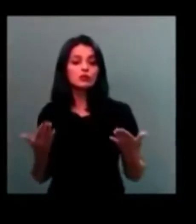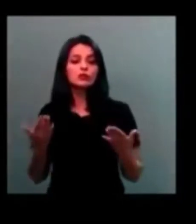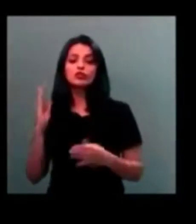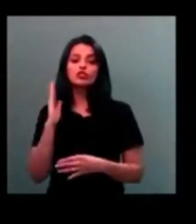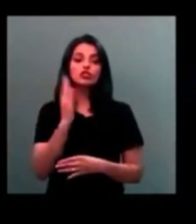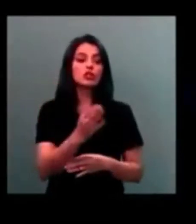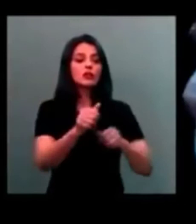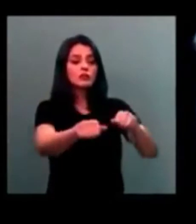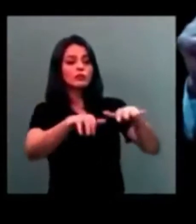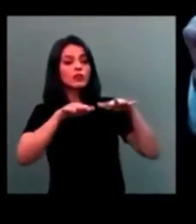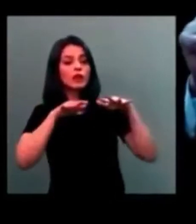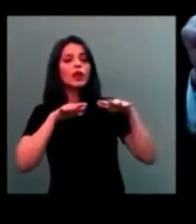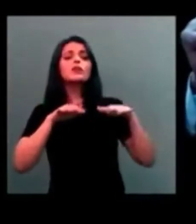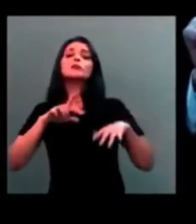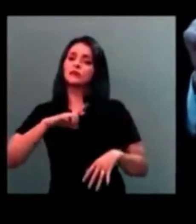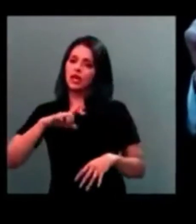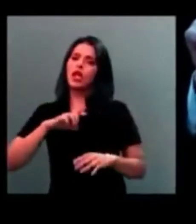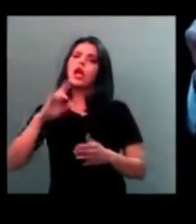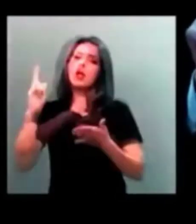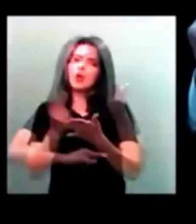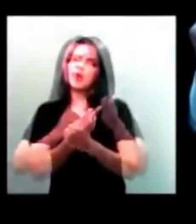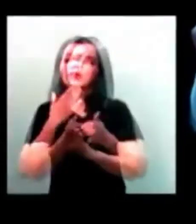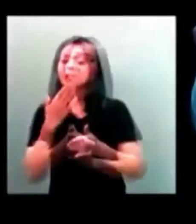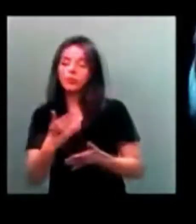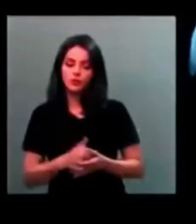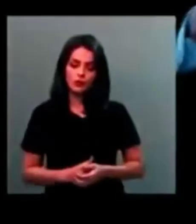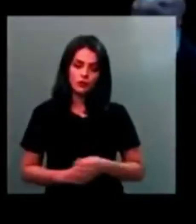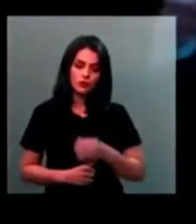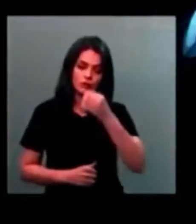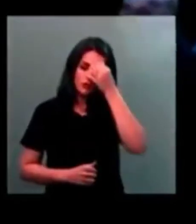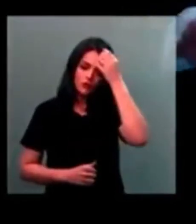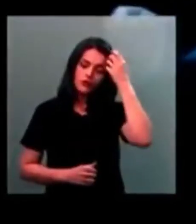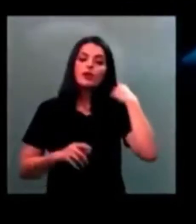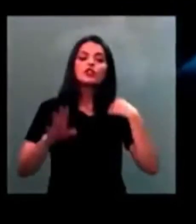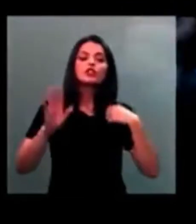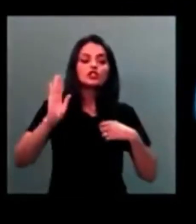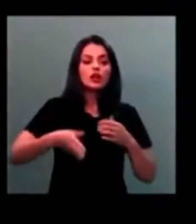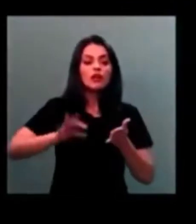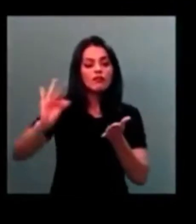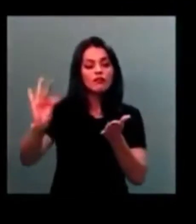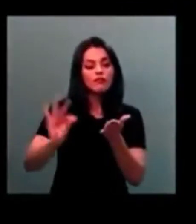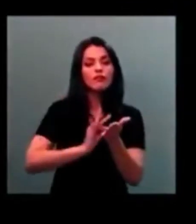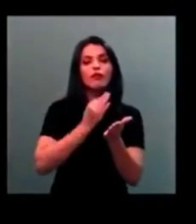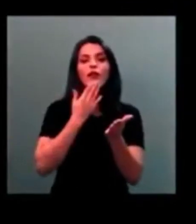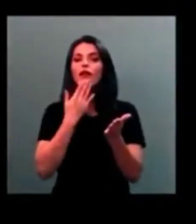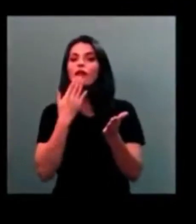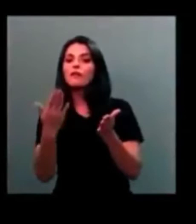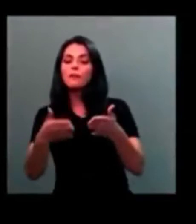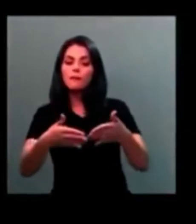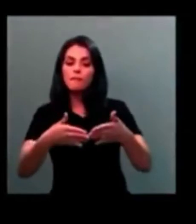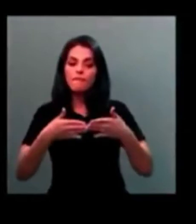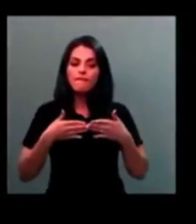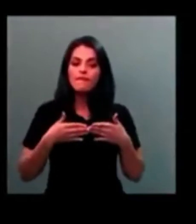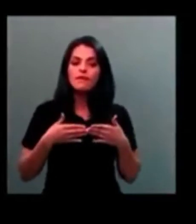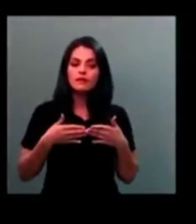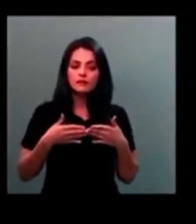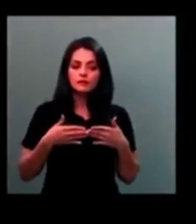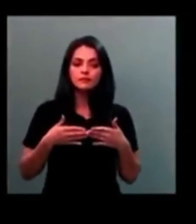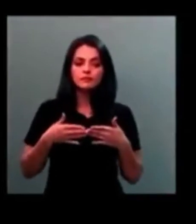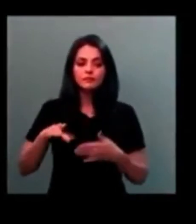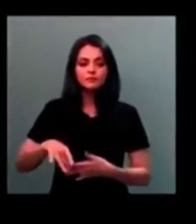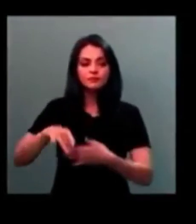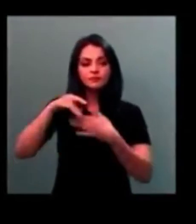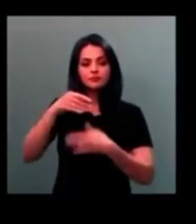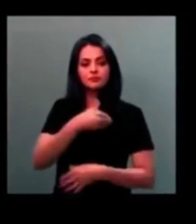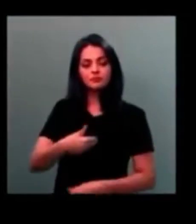diretamente para o plenário. Temos esse precedente. Quero dizer que já assinei o requerimento, liderado pelo líder